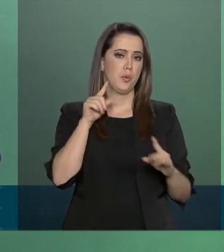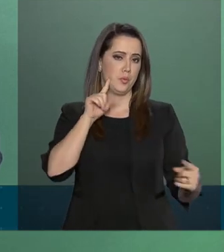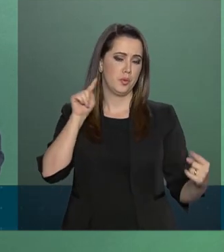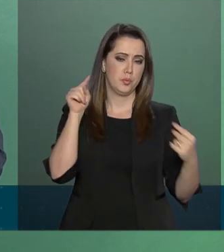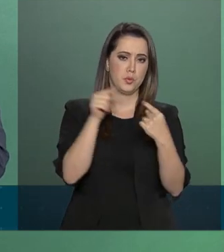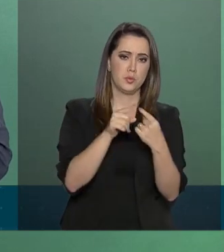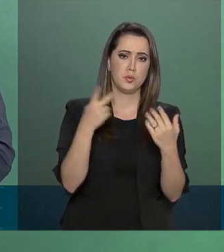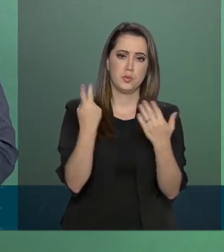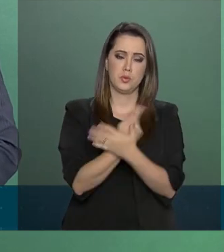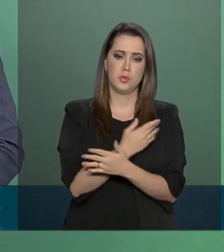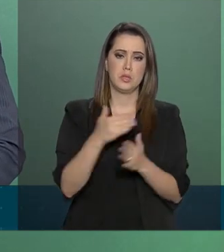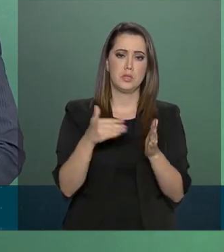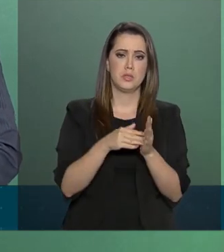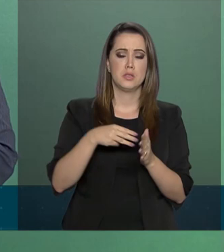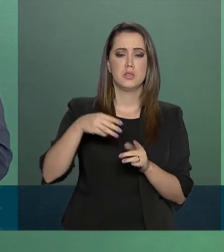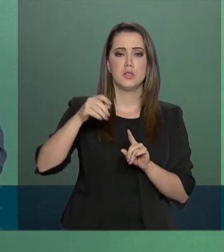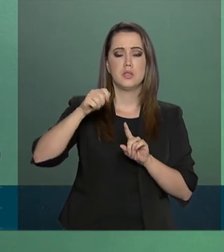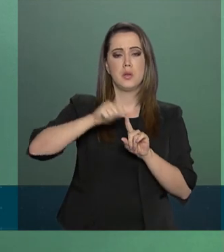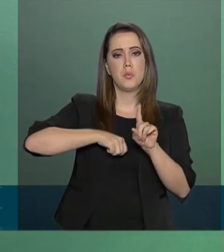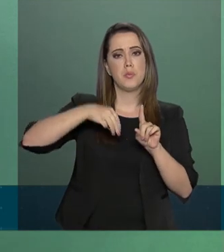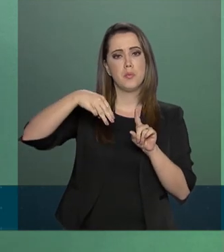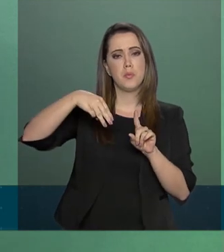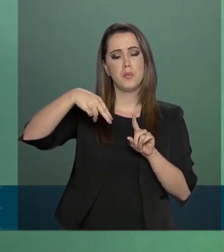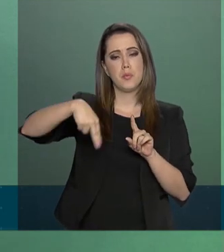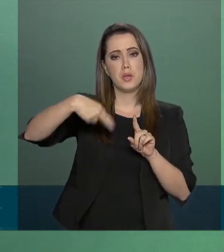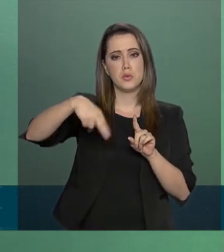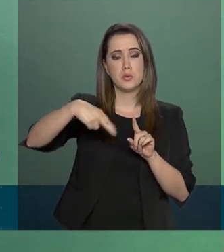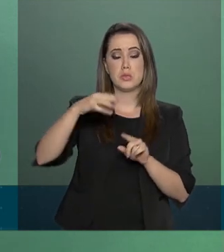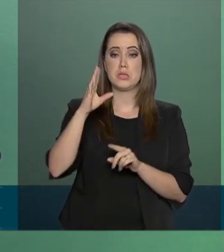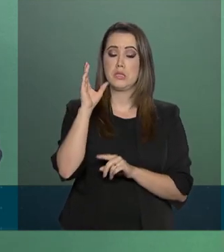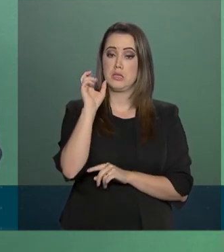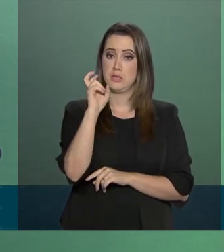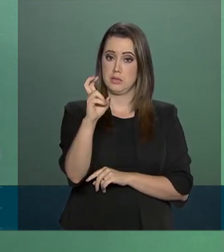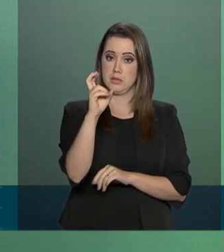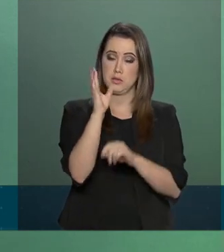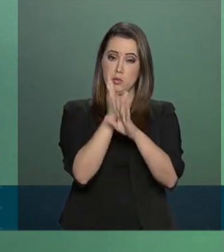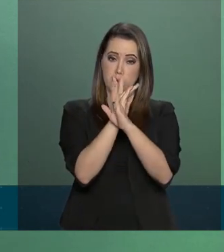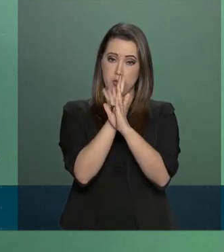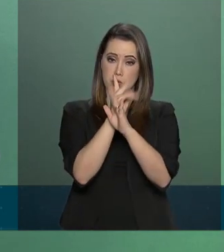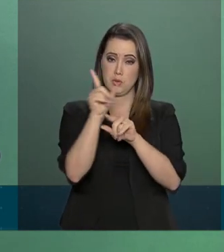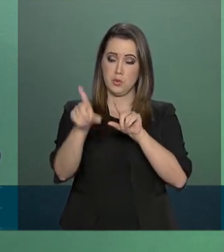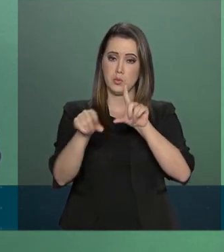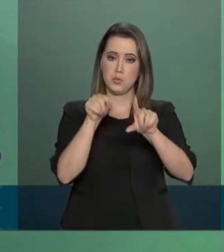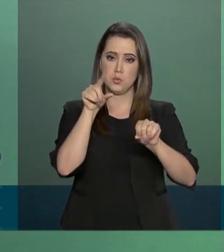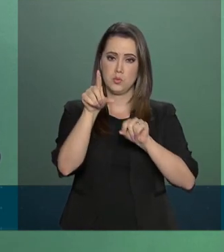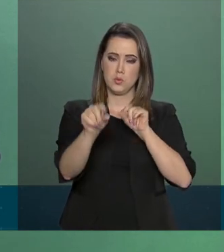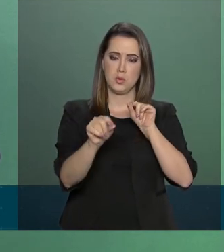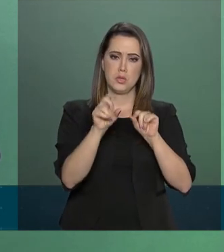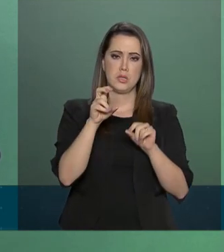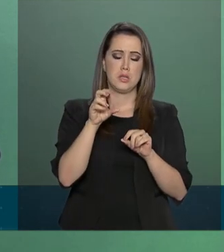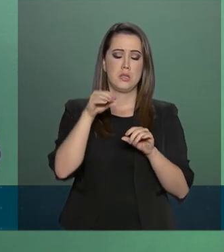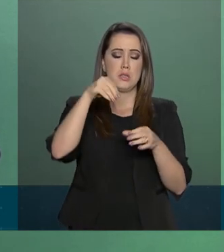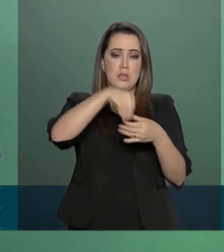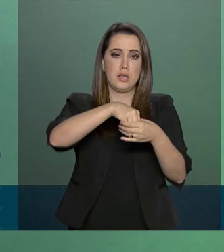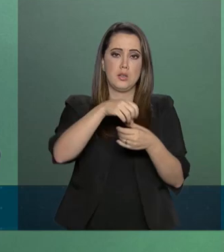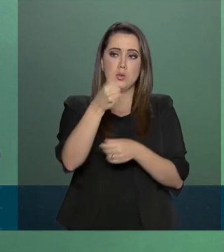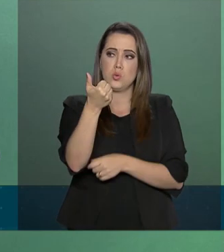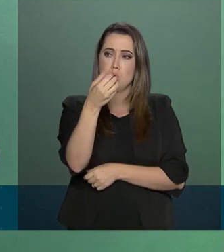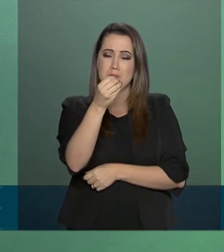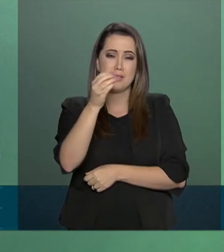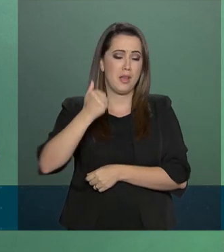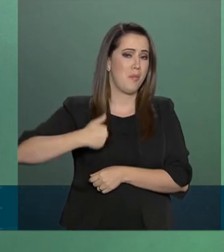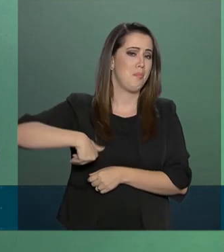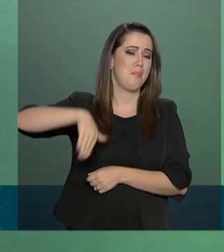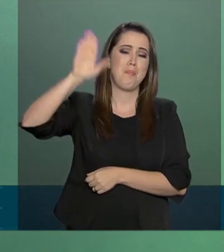realizada até o mês de novembro em cinco municípios selecionados dentre os 100 de